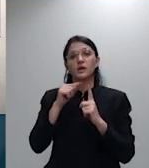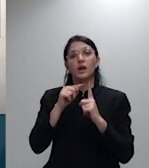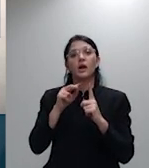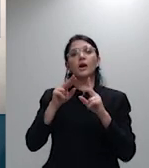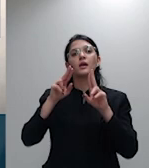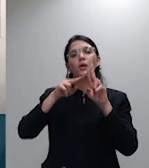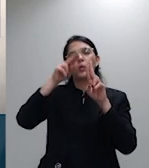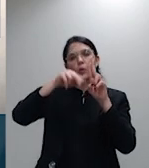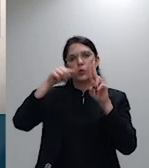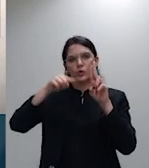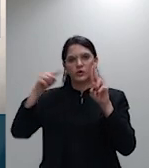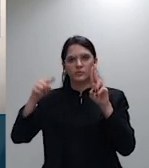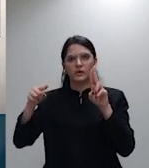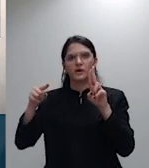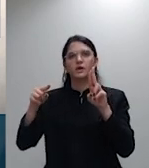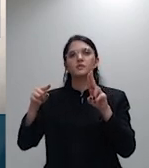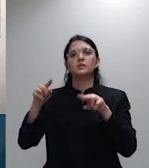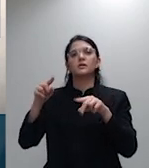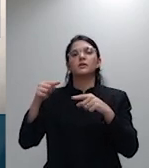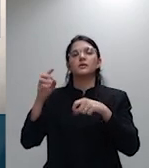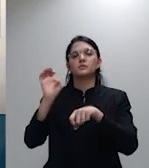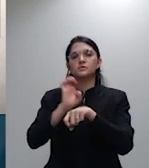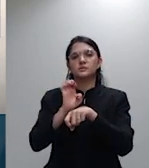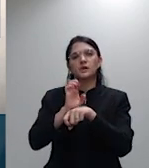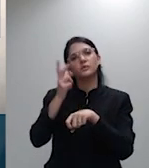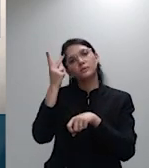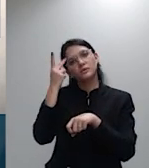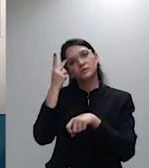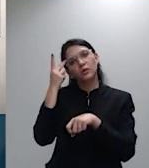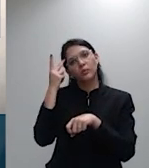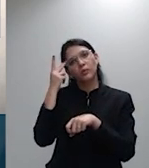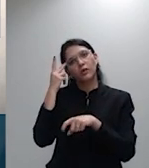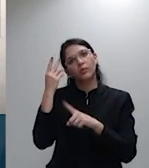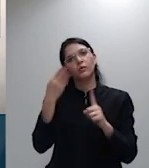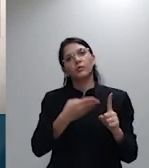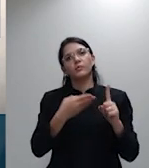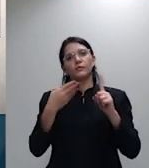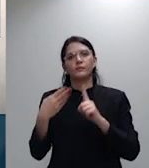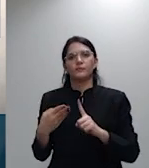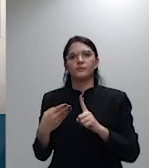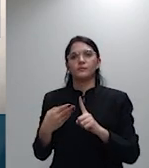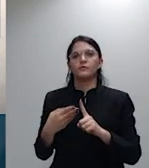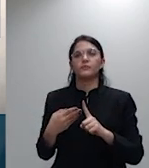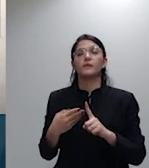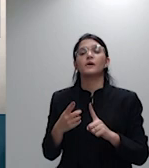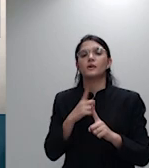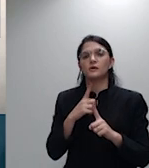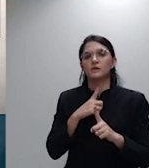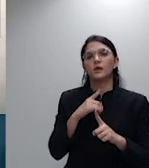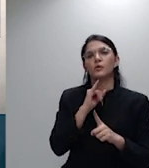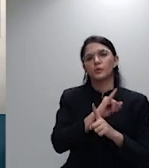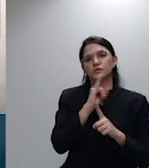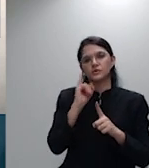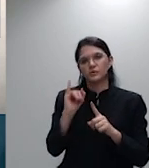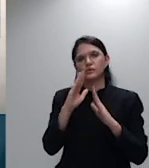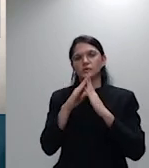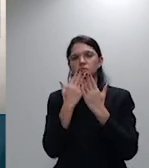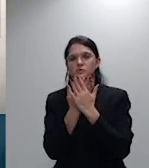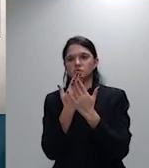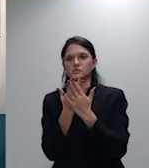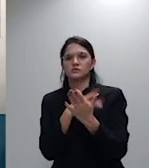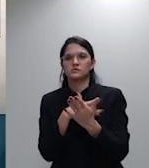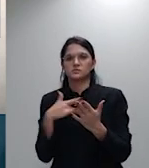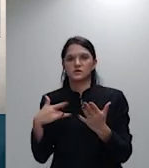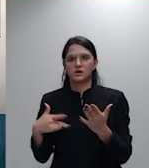CIPUD Federação Nacional da Saúde Suplementar Instituto de Estudos de Saúde Suplementar doutor Luiz Felipe